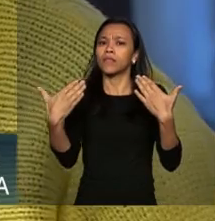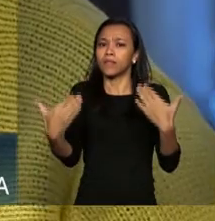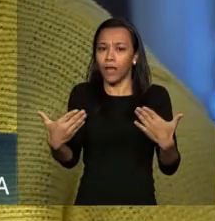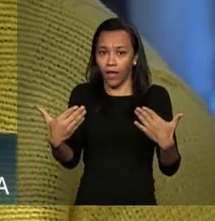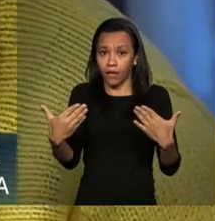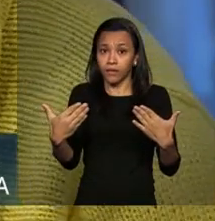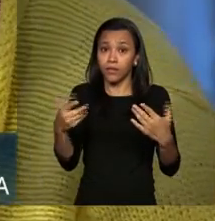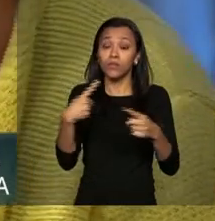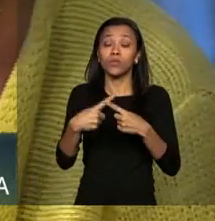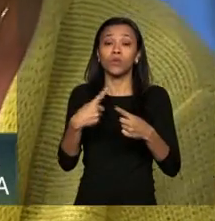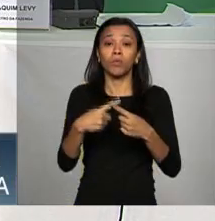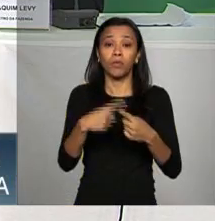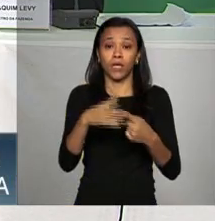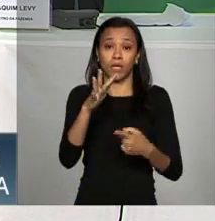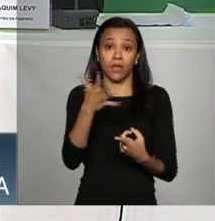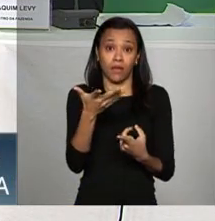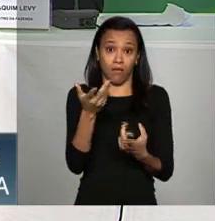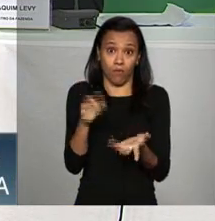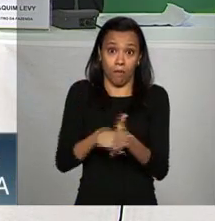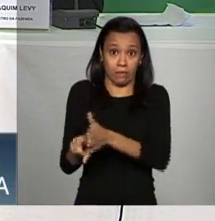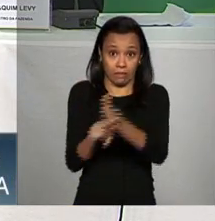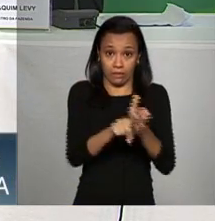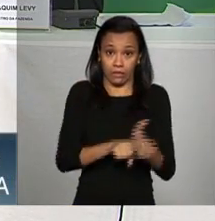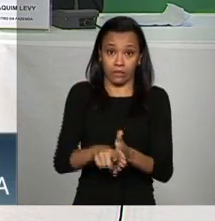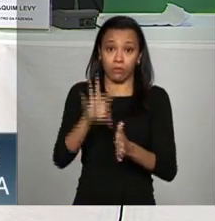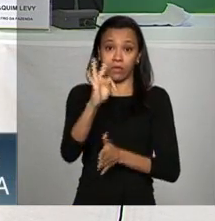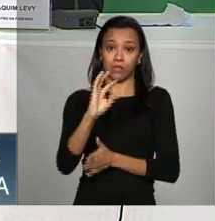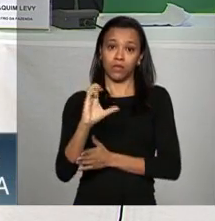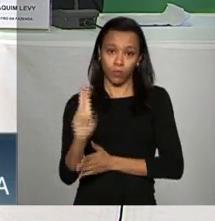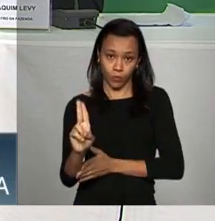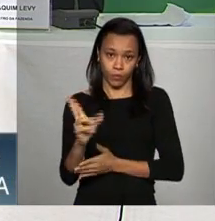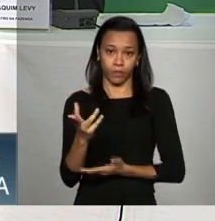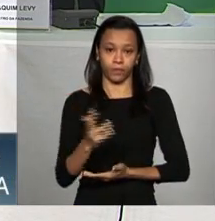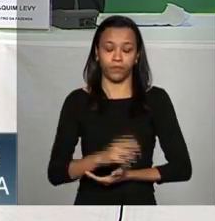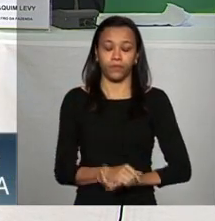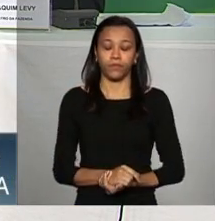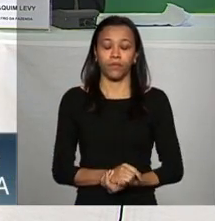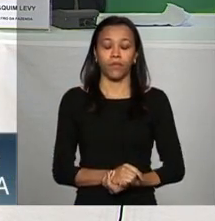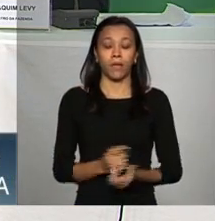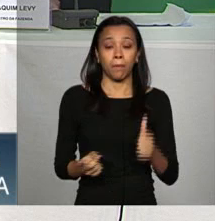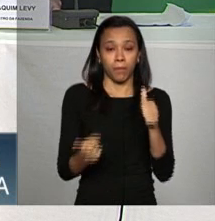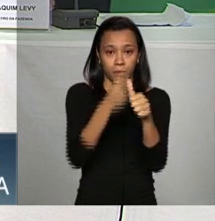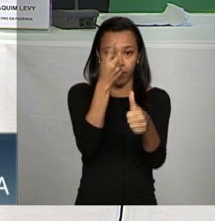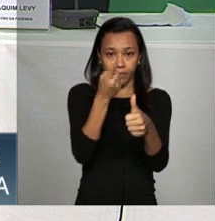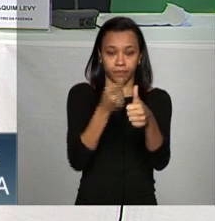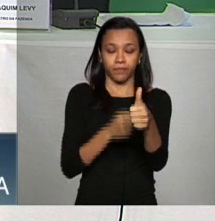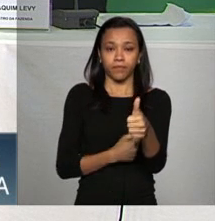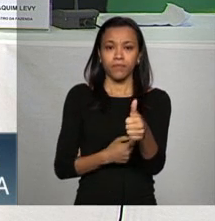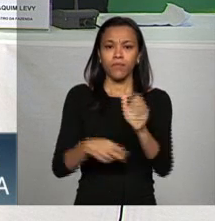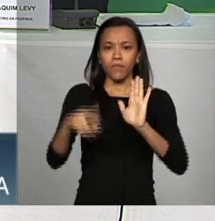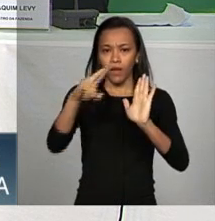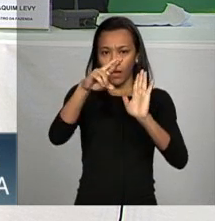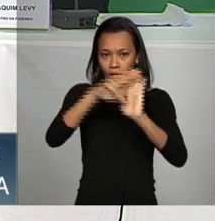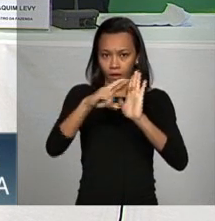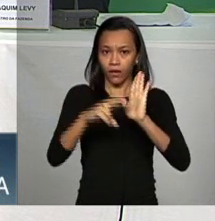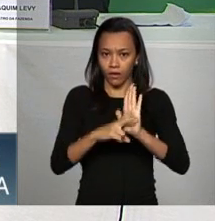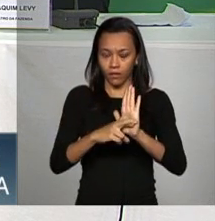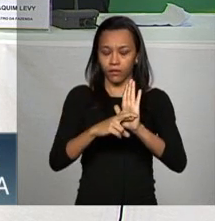do TCU bom primeiro Tânia a regra que nós